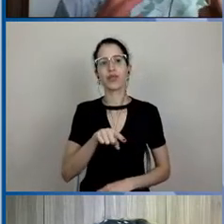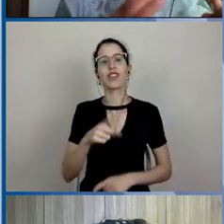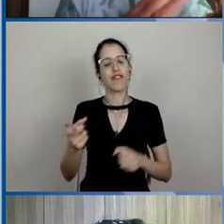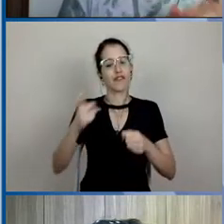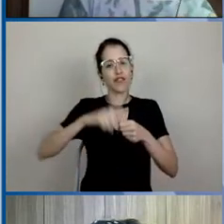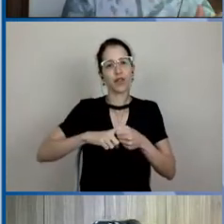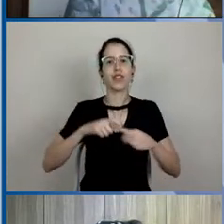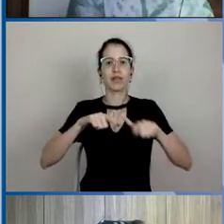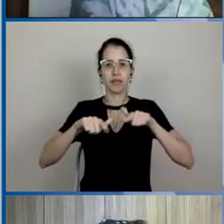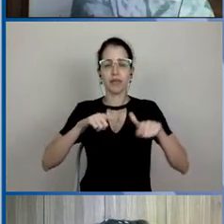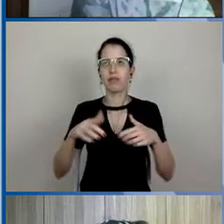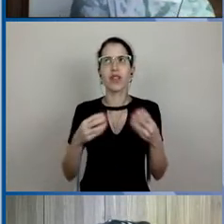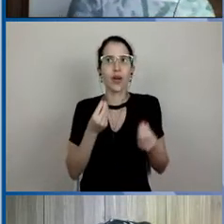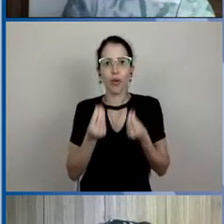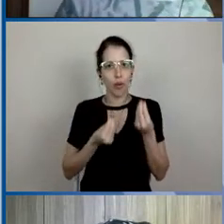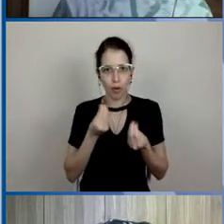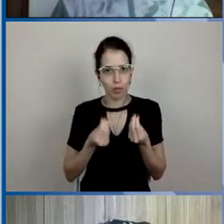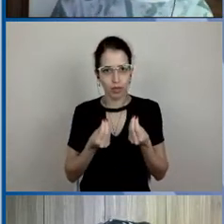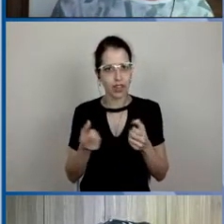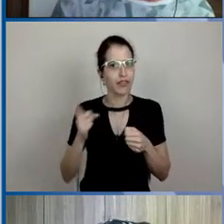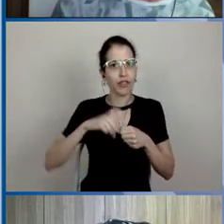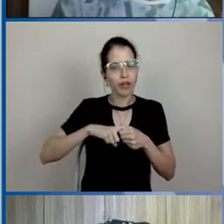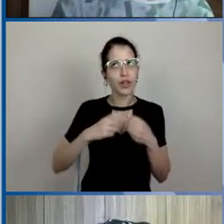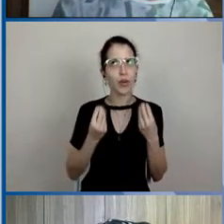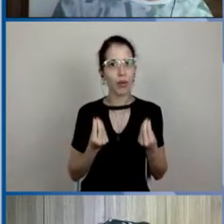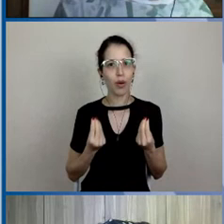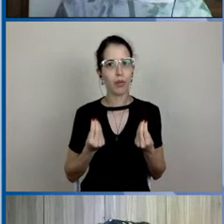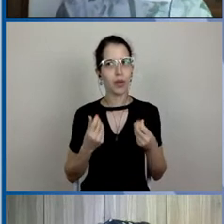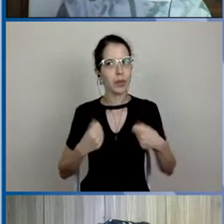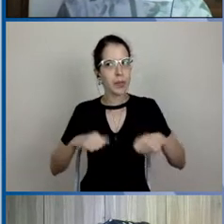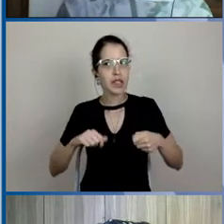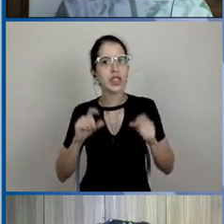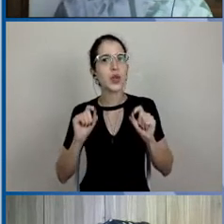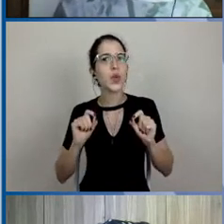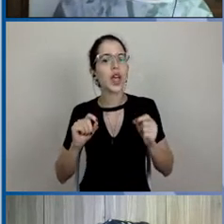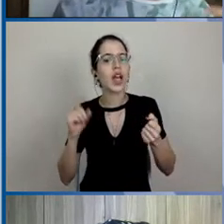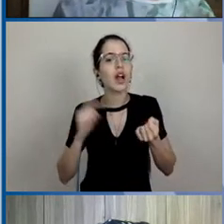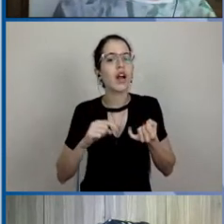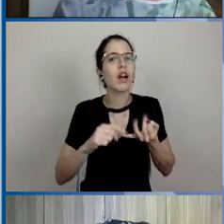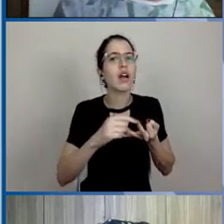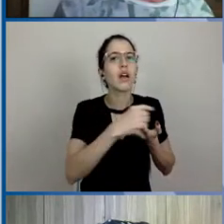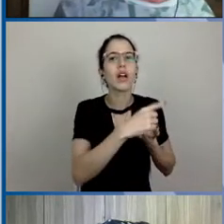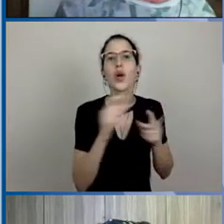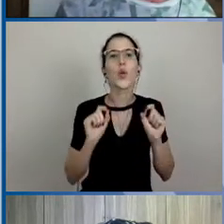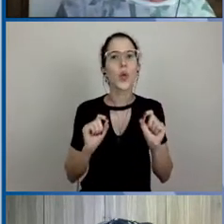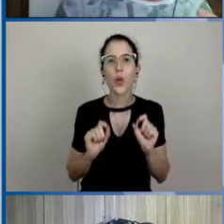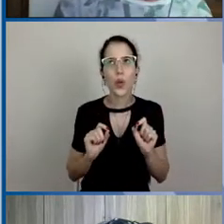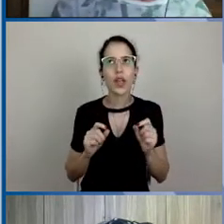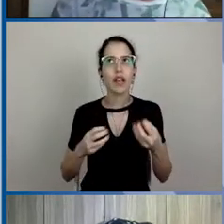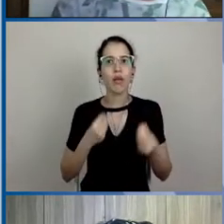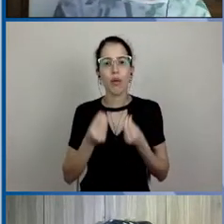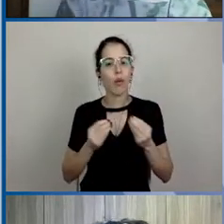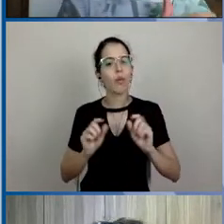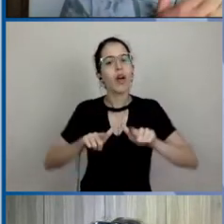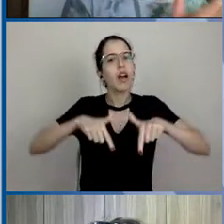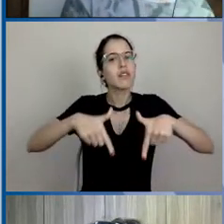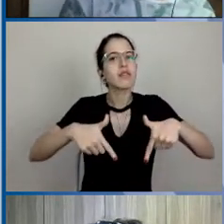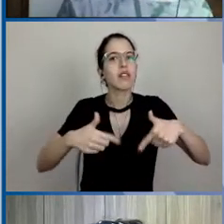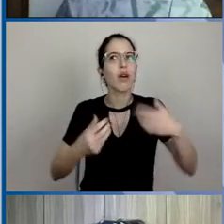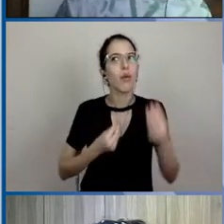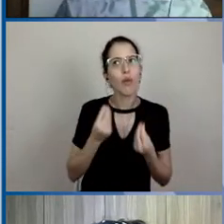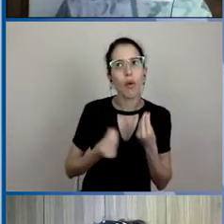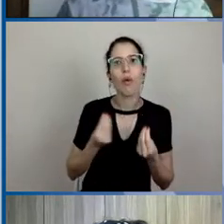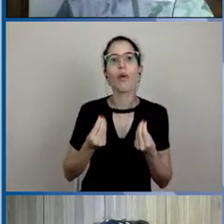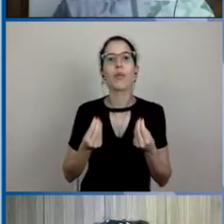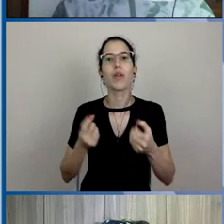Bom, para retomar as atividades na UFSCar, o que vai ser necessário, então? Como é que nós vamos ter que agir para alcançar a